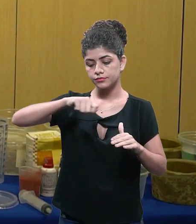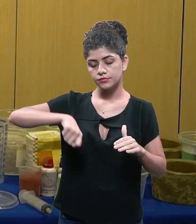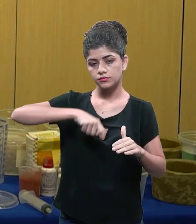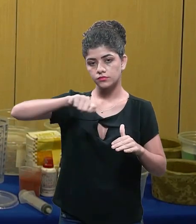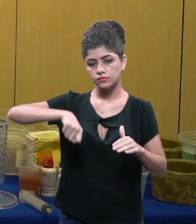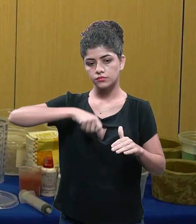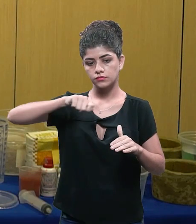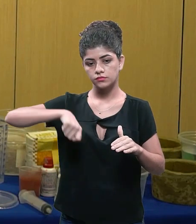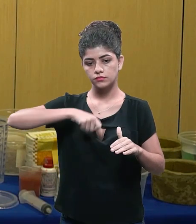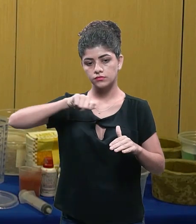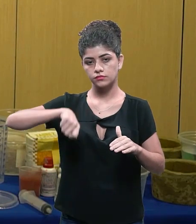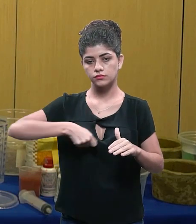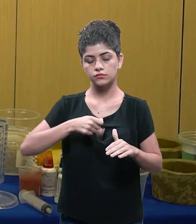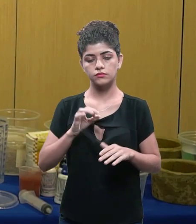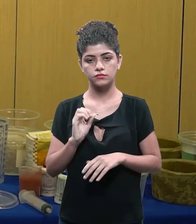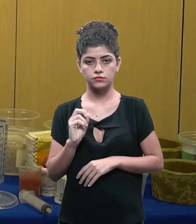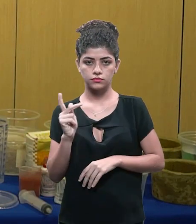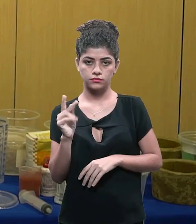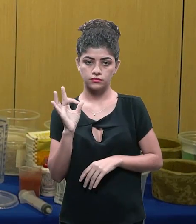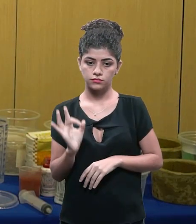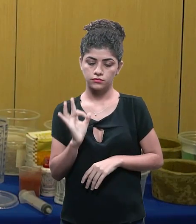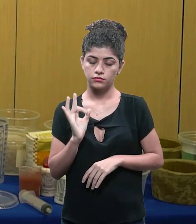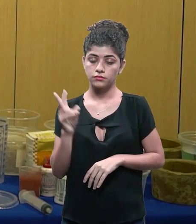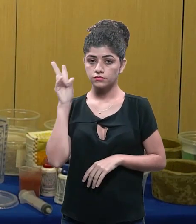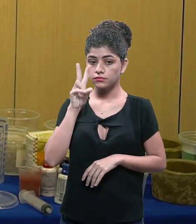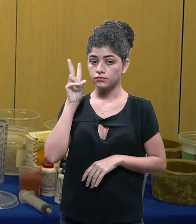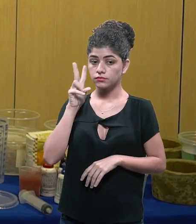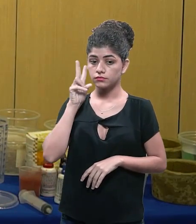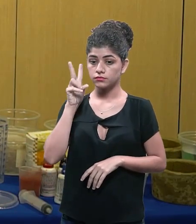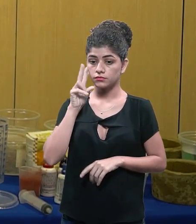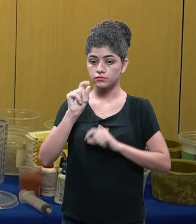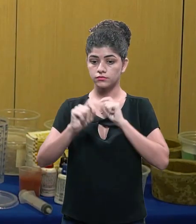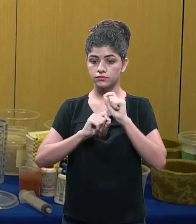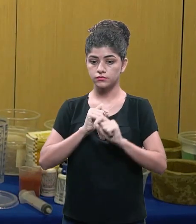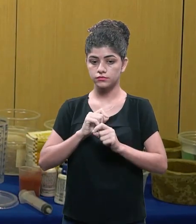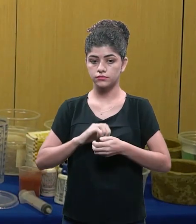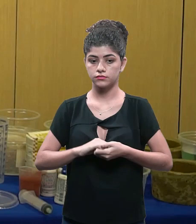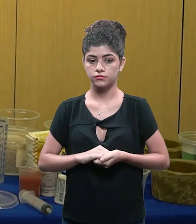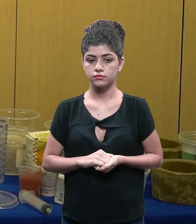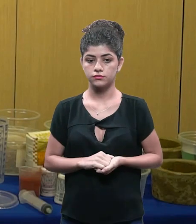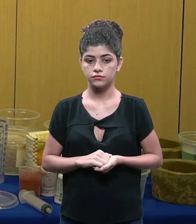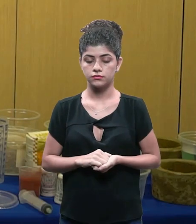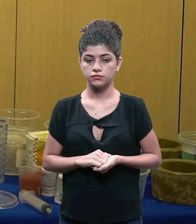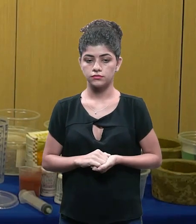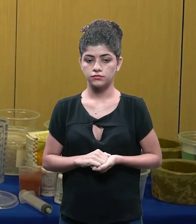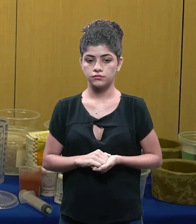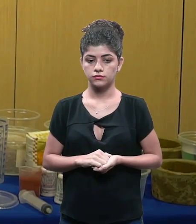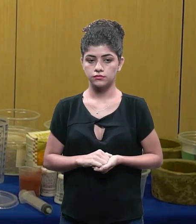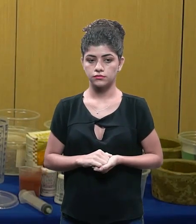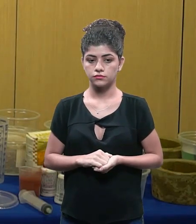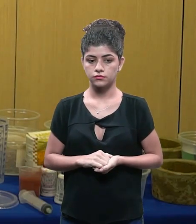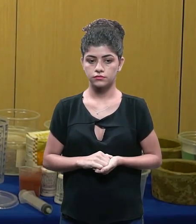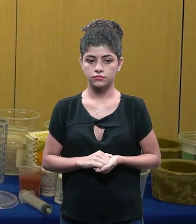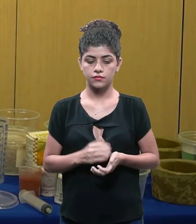vou misturando esses materiais certo lembrando que é uma parte de cimento